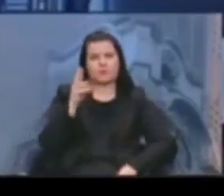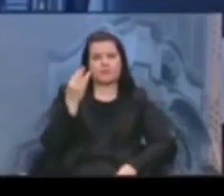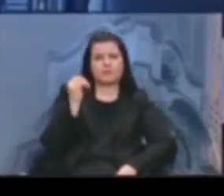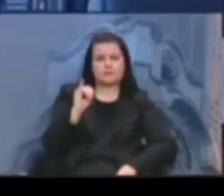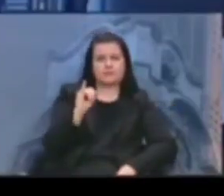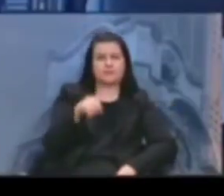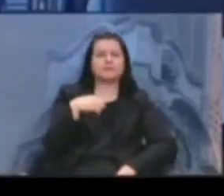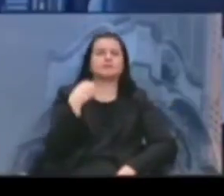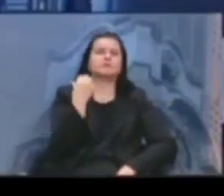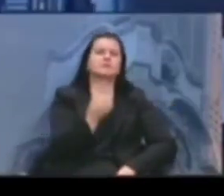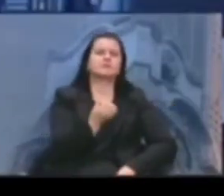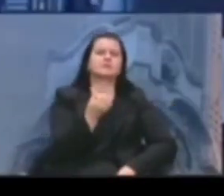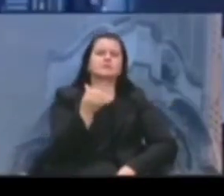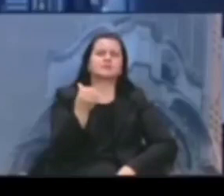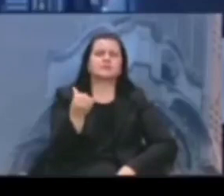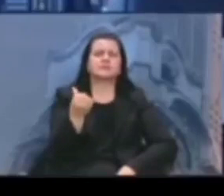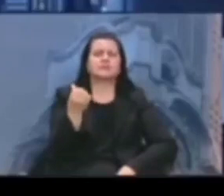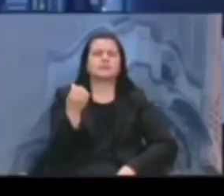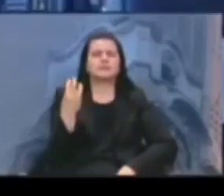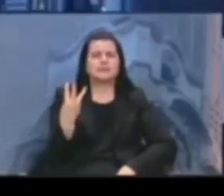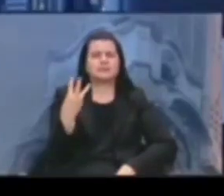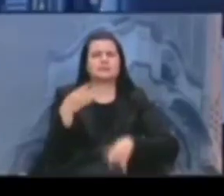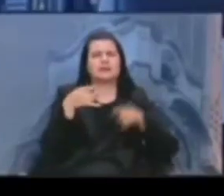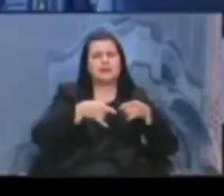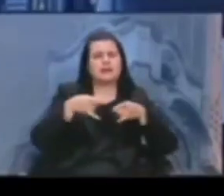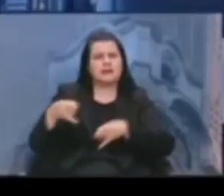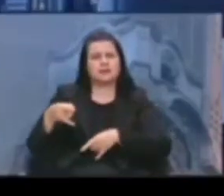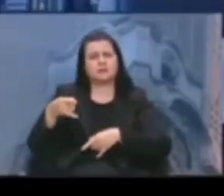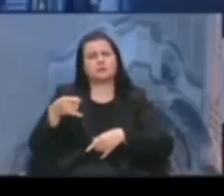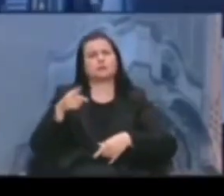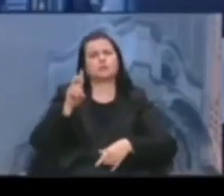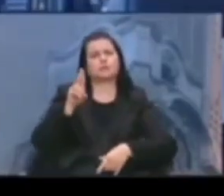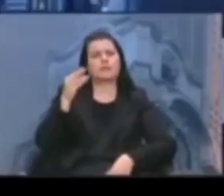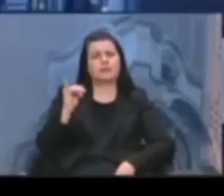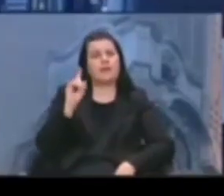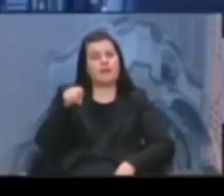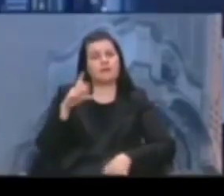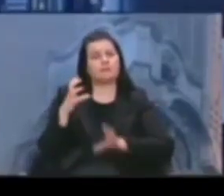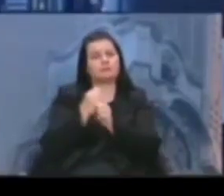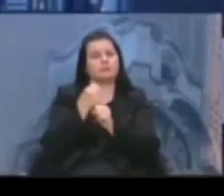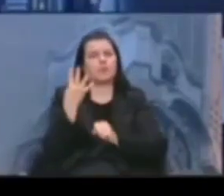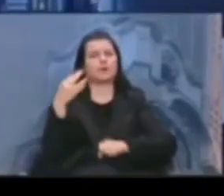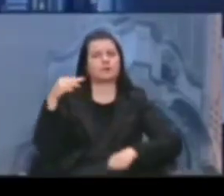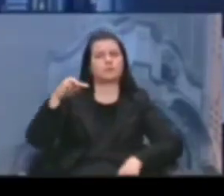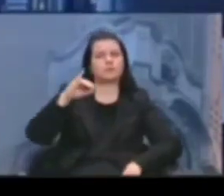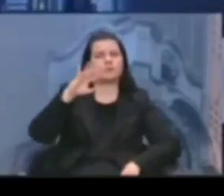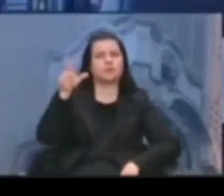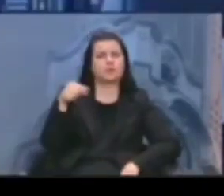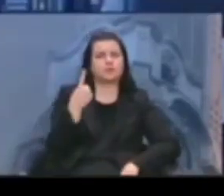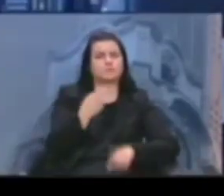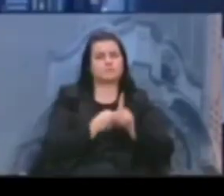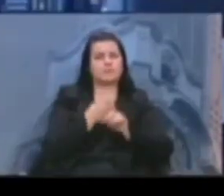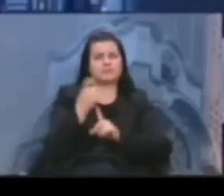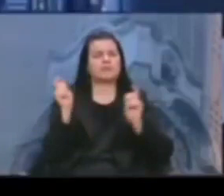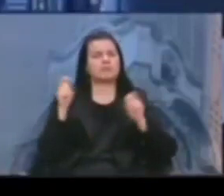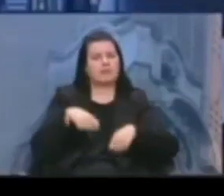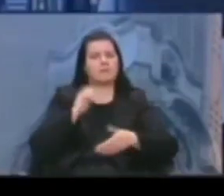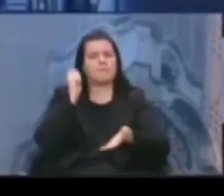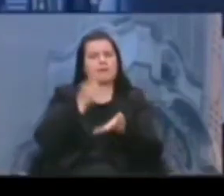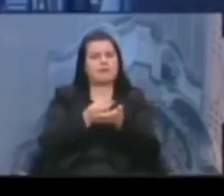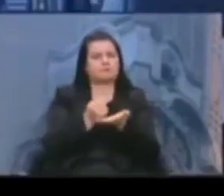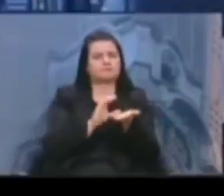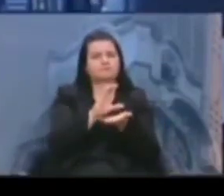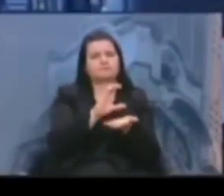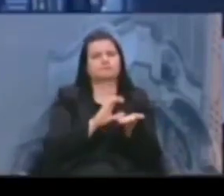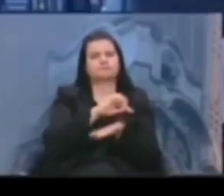leitos de UTI, quatro milhões ao mês, e isso daria para pagar o auxílio emergencial